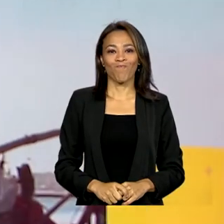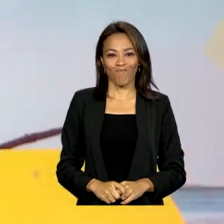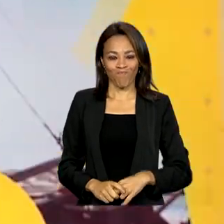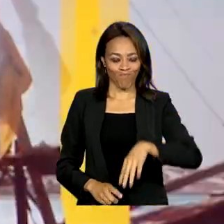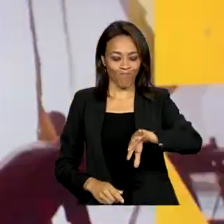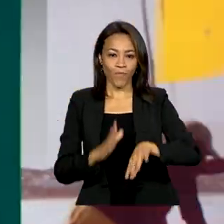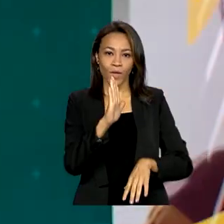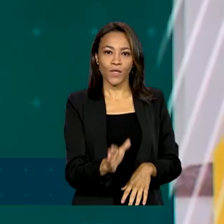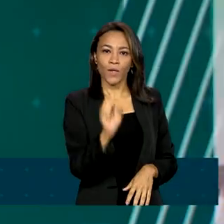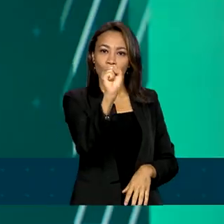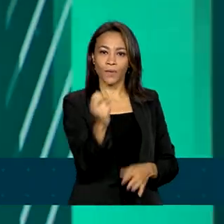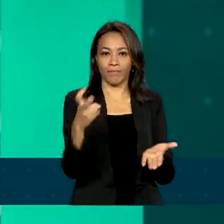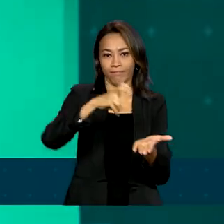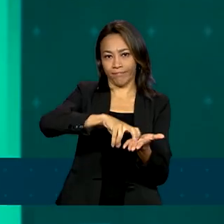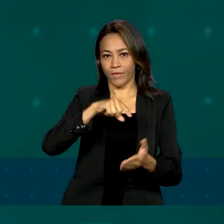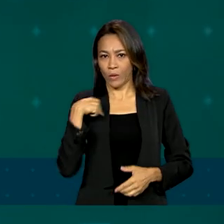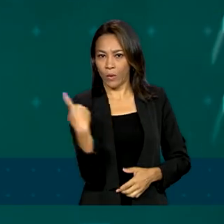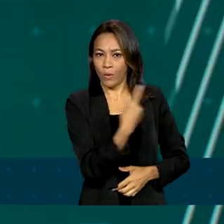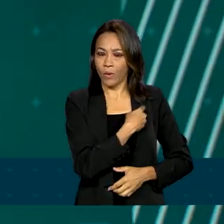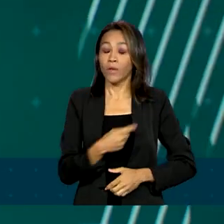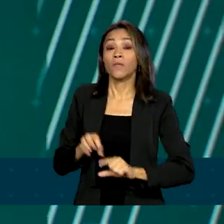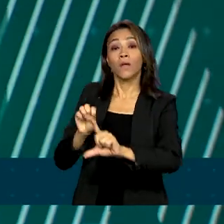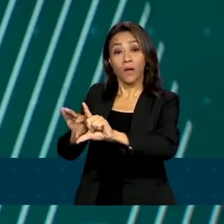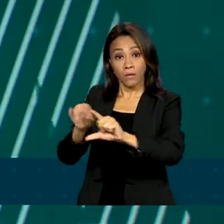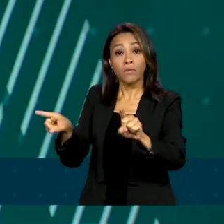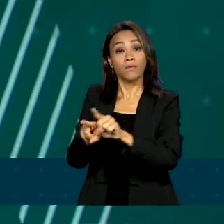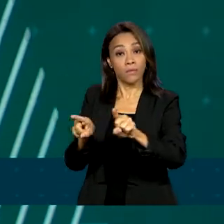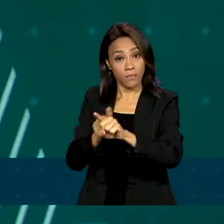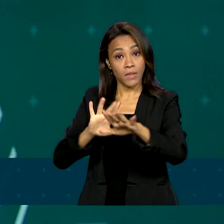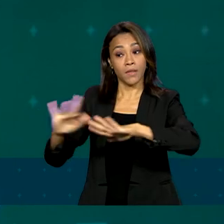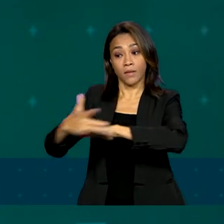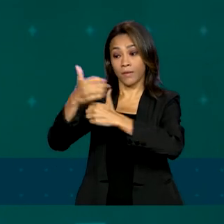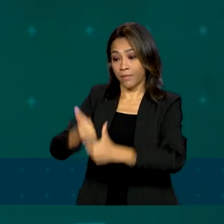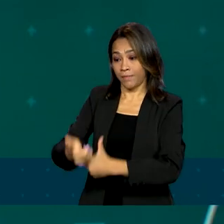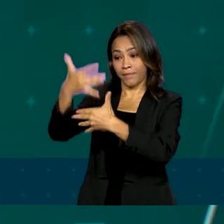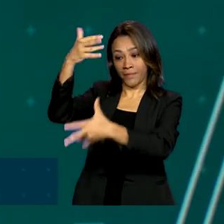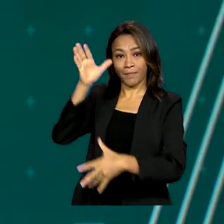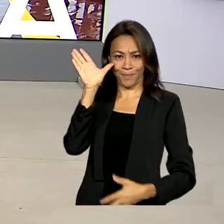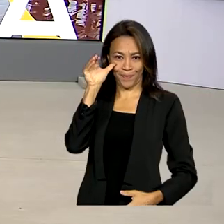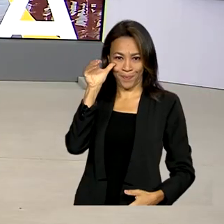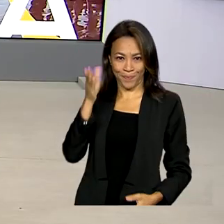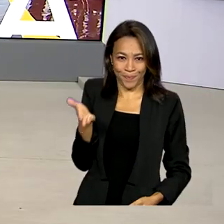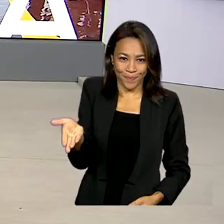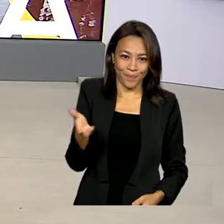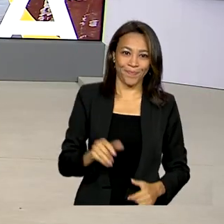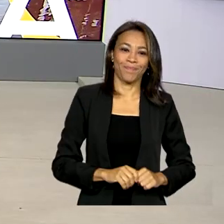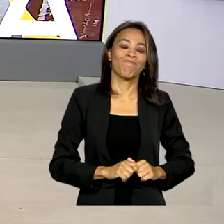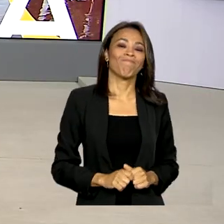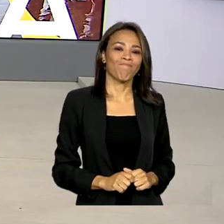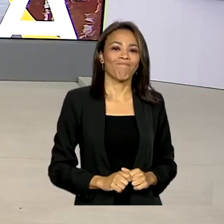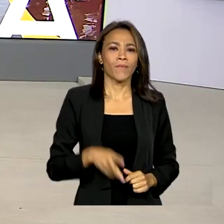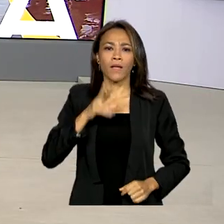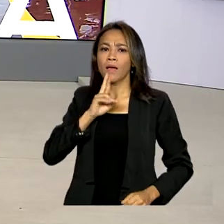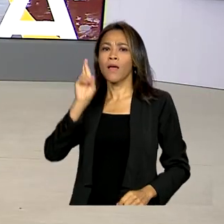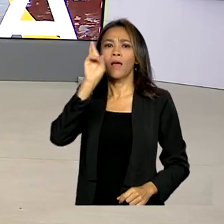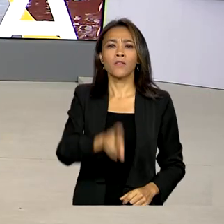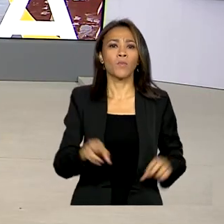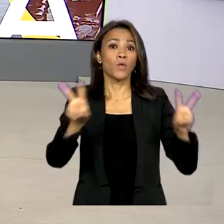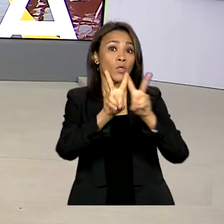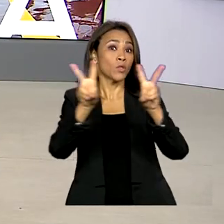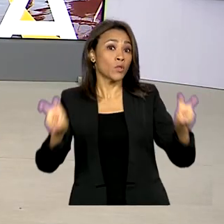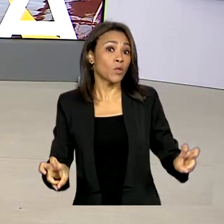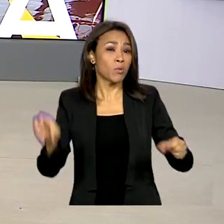São 8 horas da manhã, estamos ao vivo também pelas redes sociais. Em resposta à crise